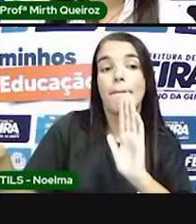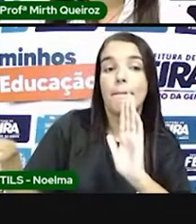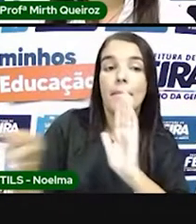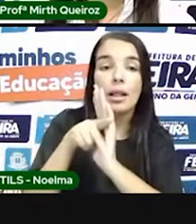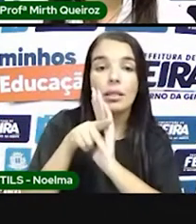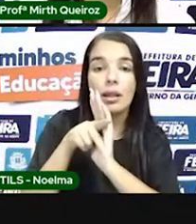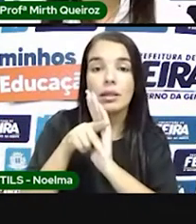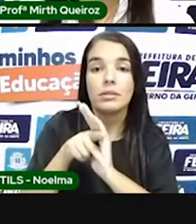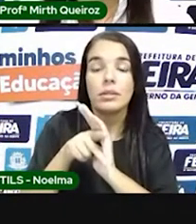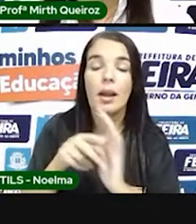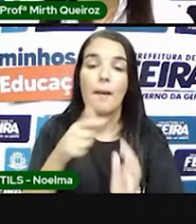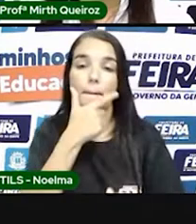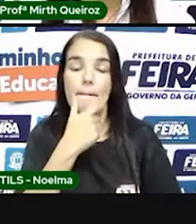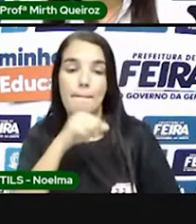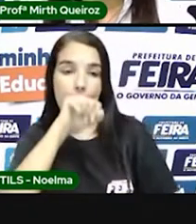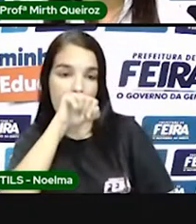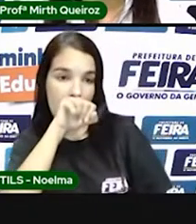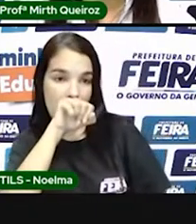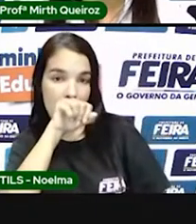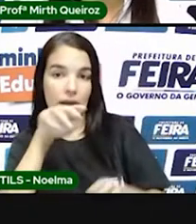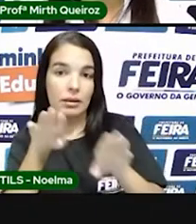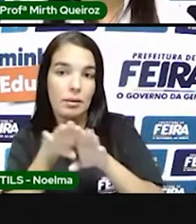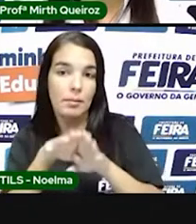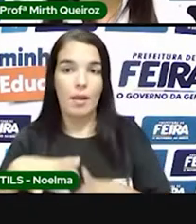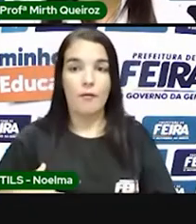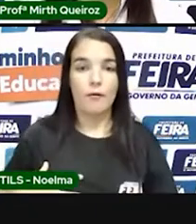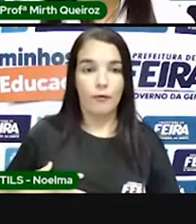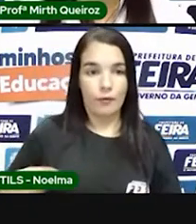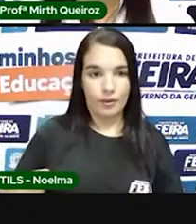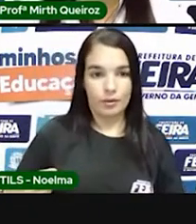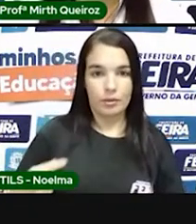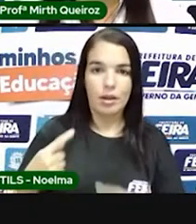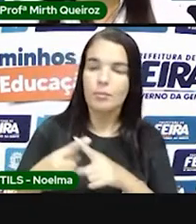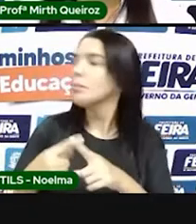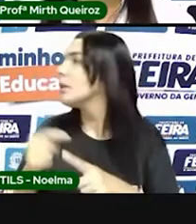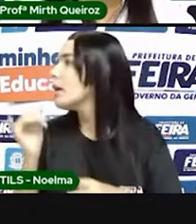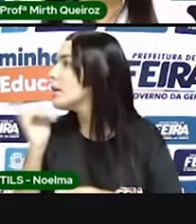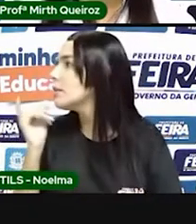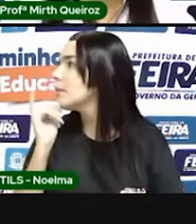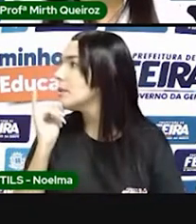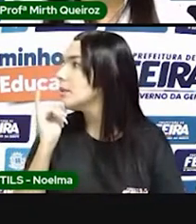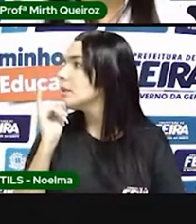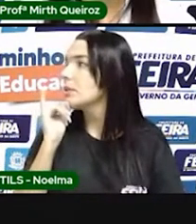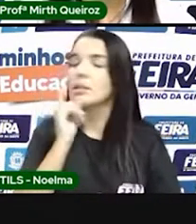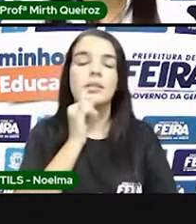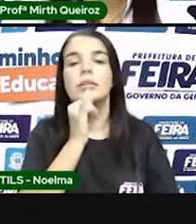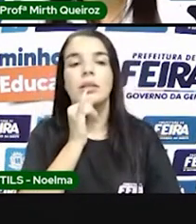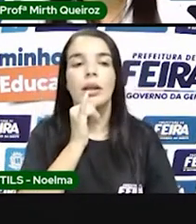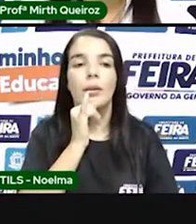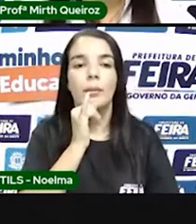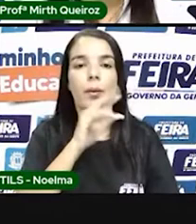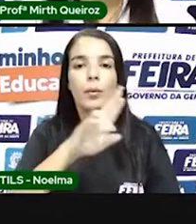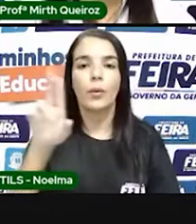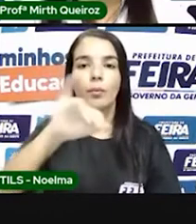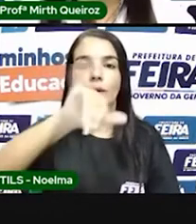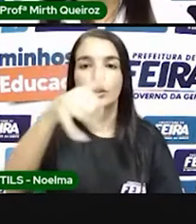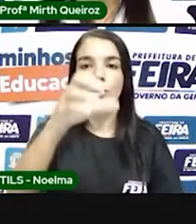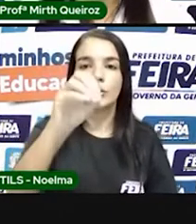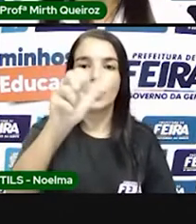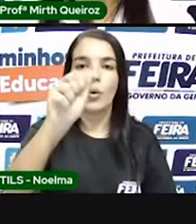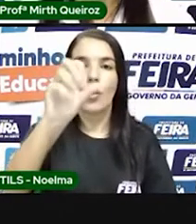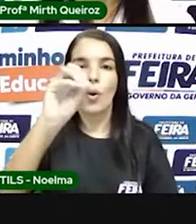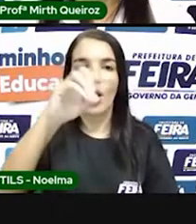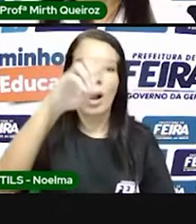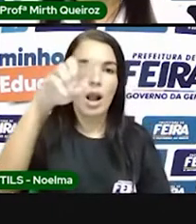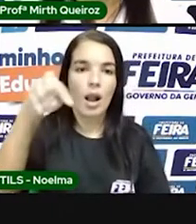passadas de pai para filho, né? Então, por exemplo, João Barros da Cunha, ele era